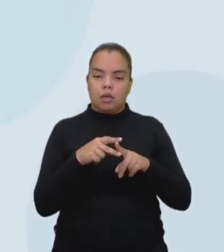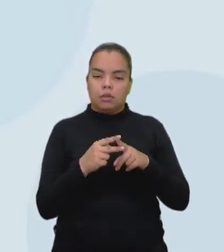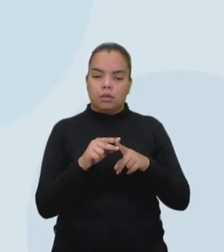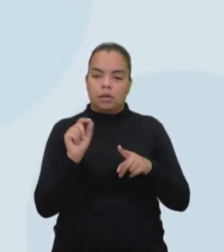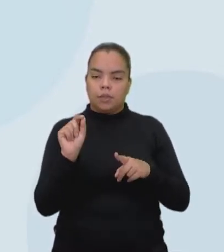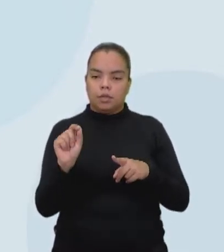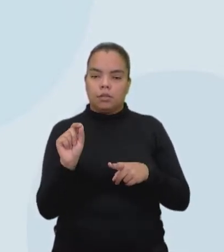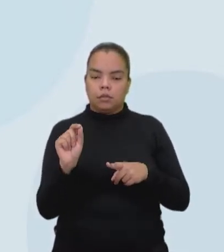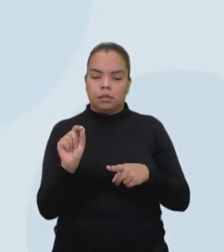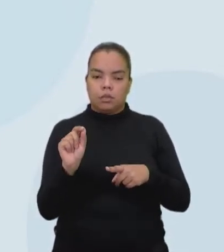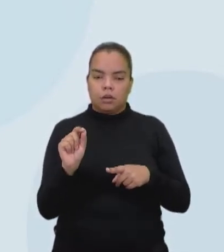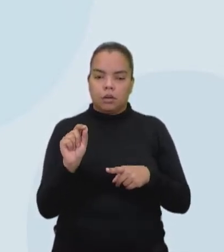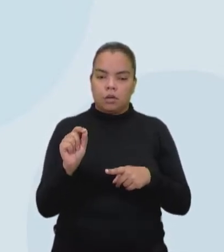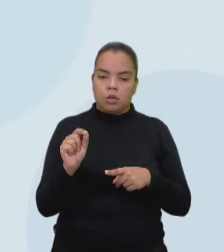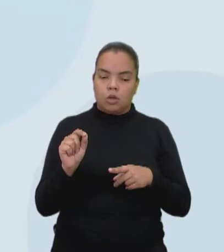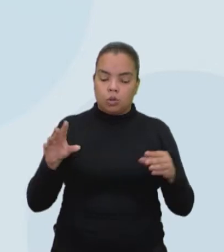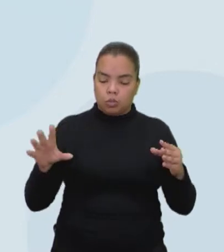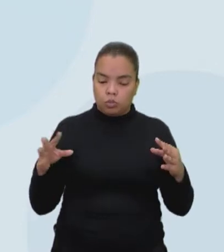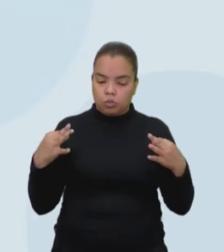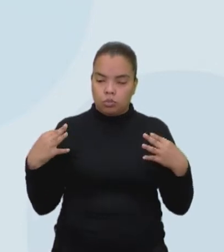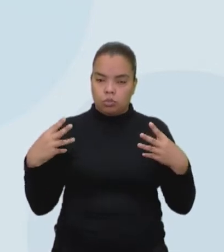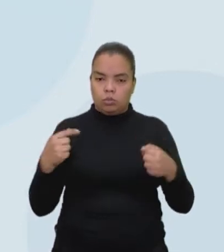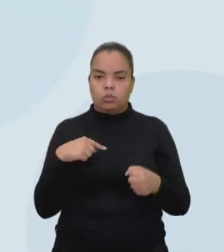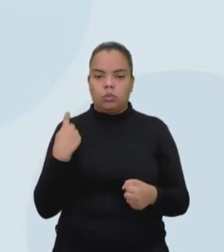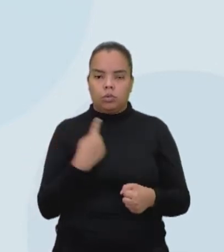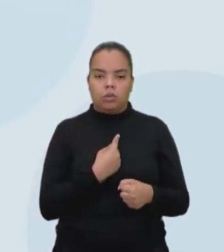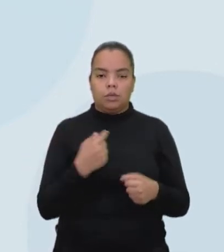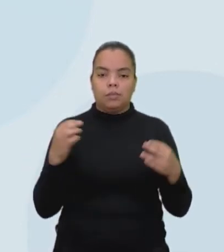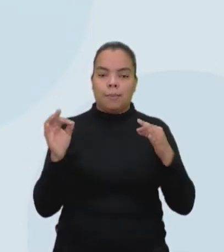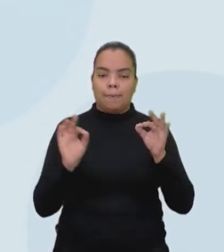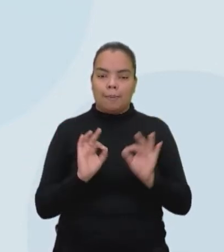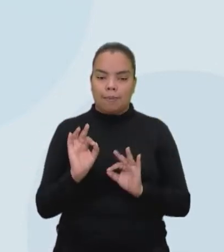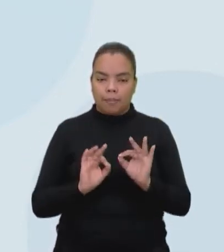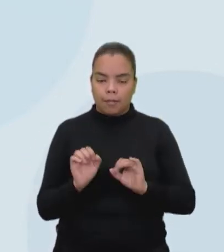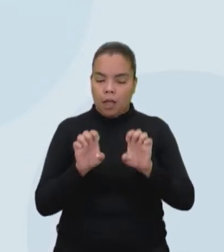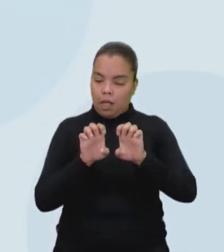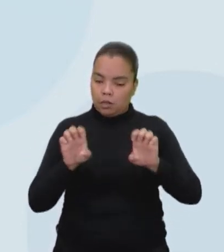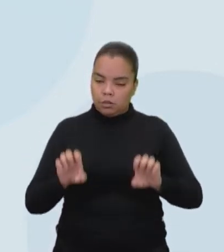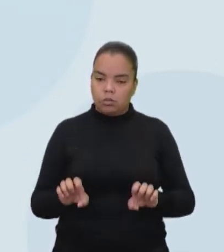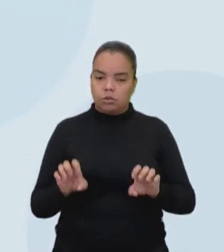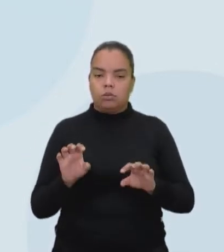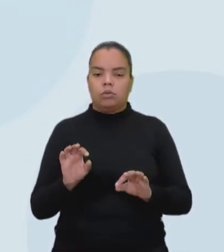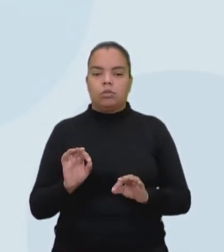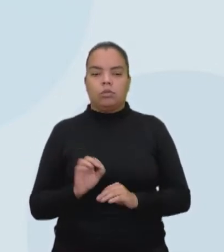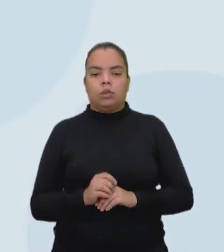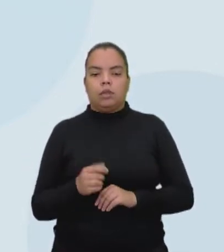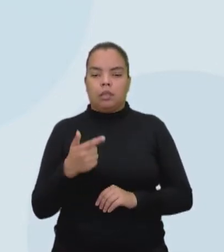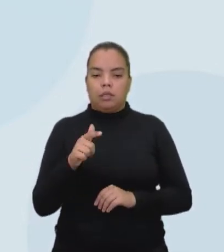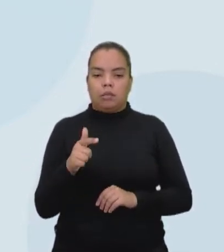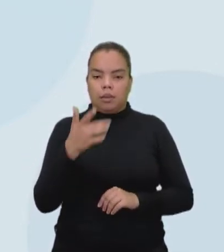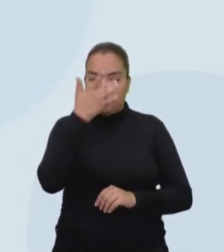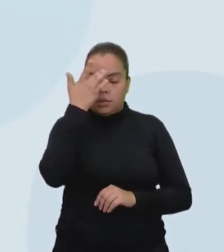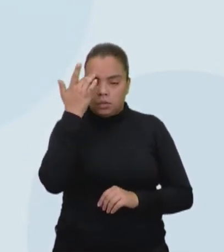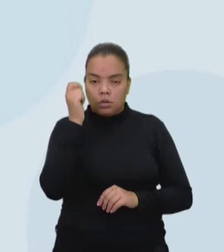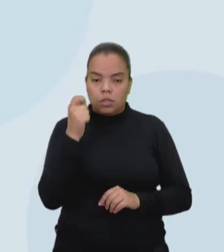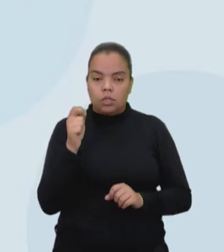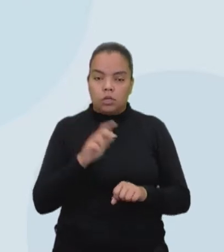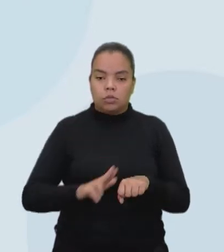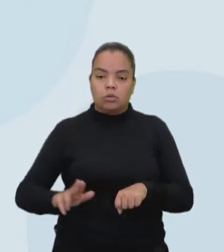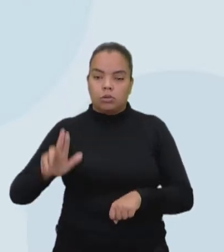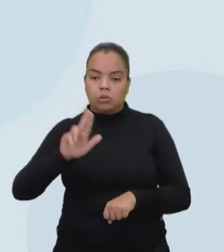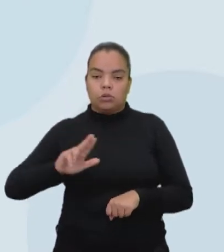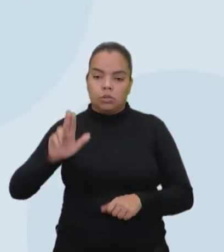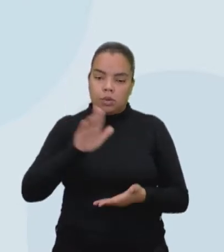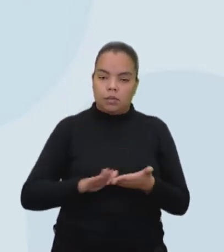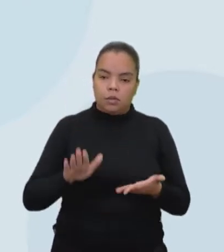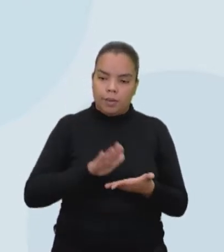são todos os insumos, que é toda infraestrutura não humana que nós usamos na produção. E